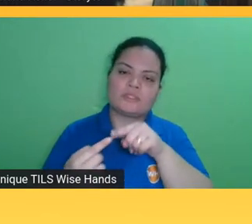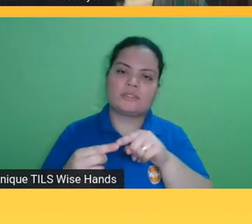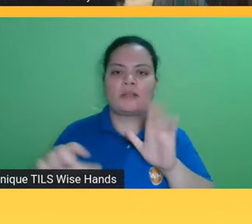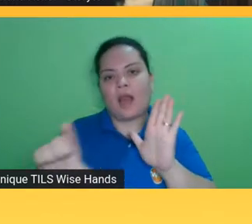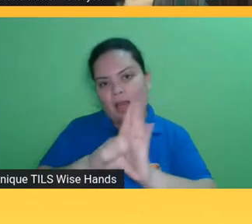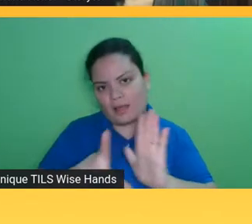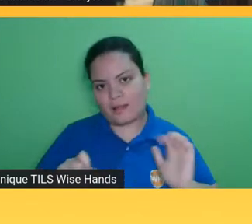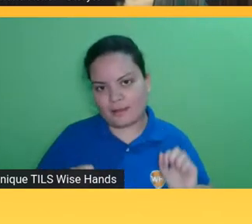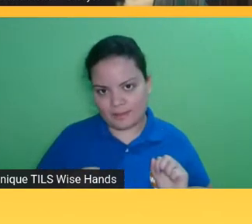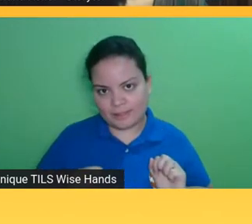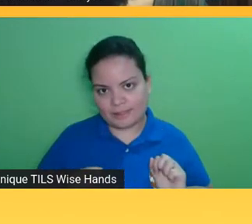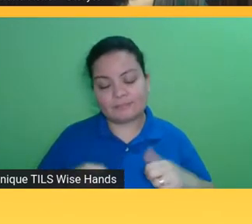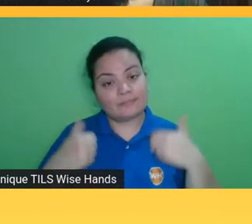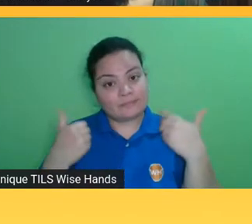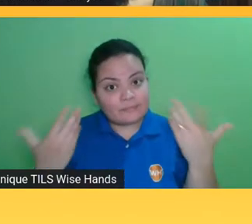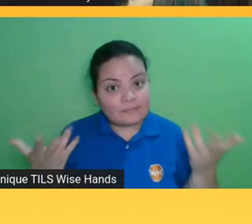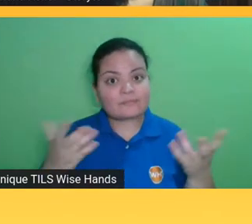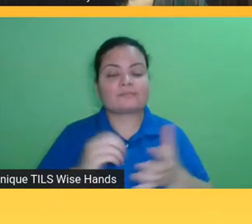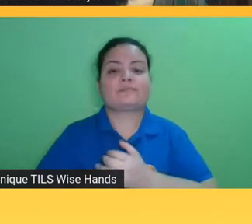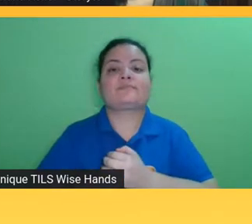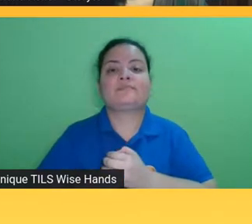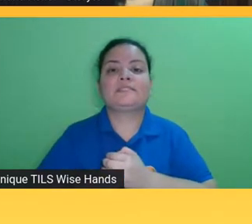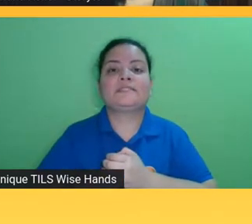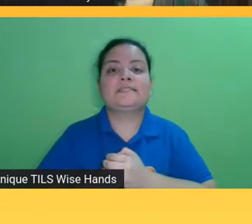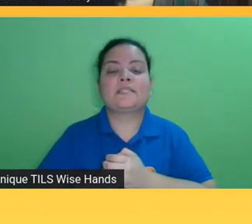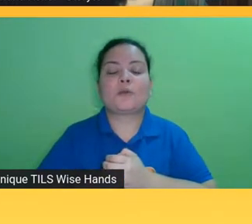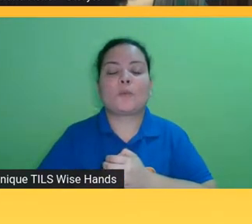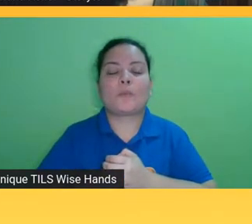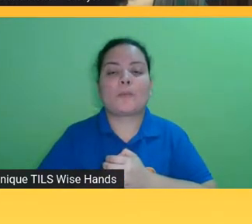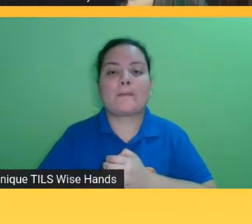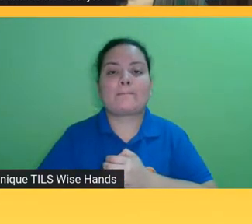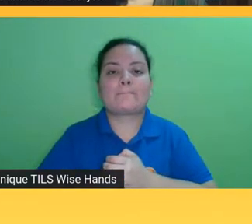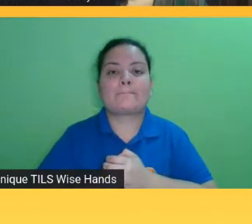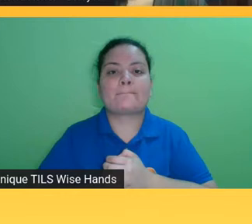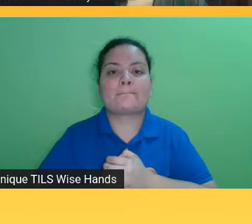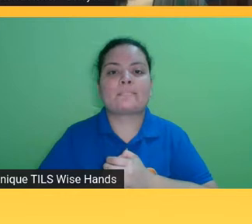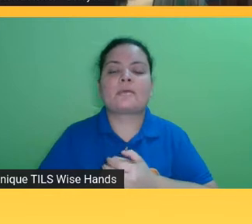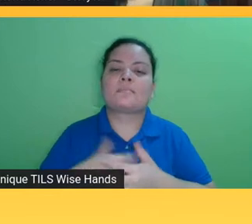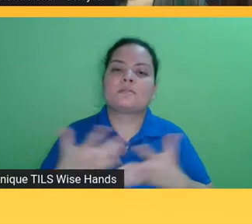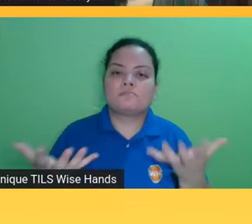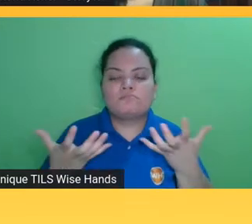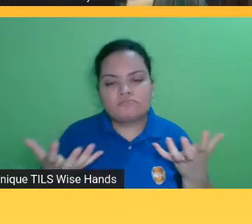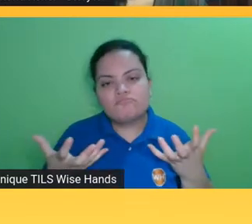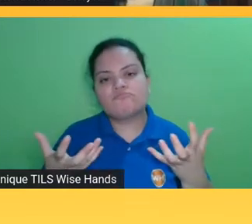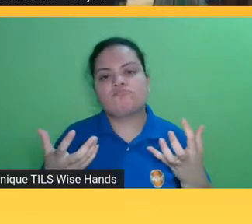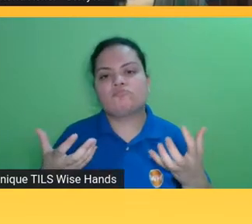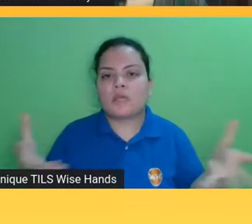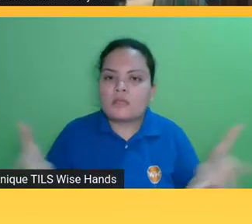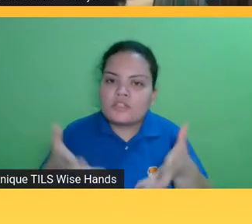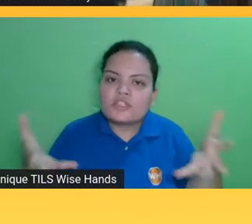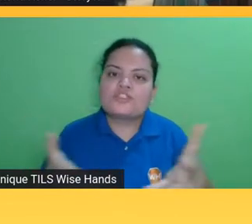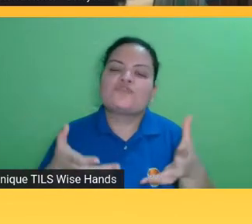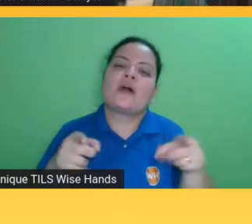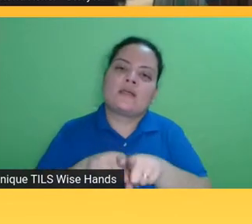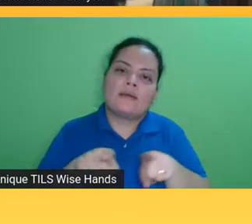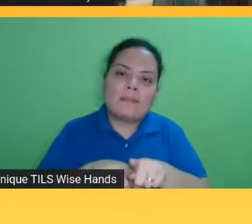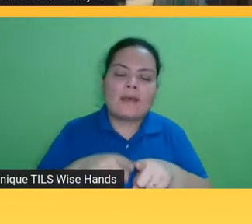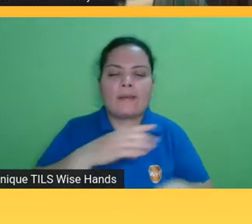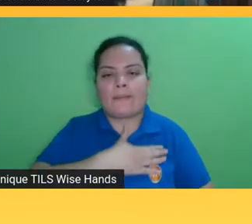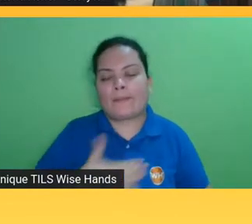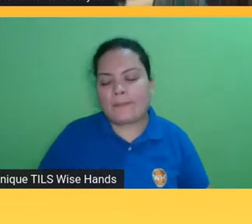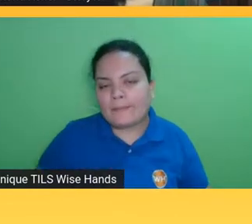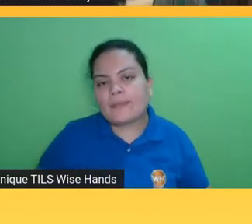inclusive para colocar isso de uma forma governamental ou alguma outra coisa assim porque é muito interessante